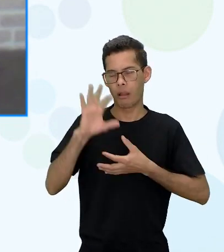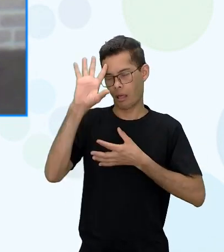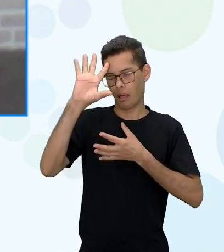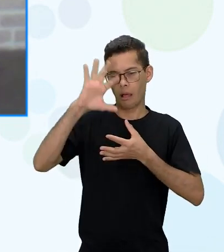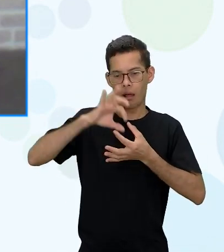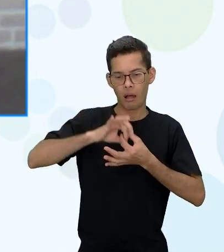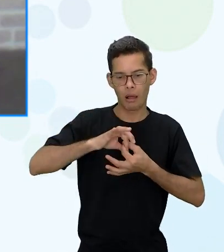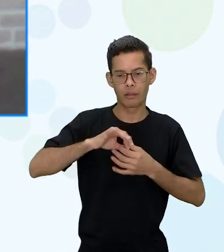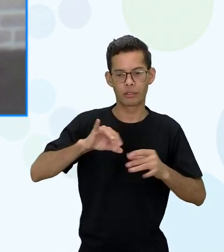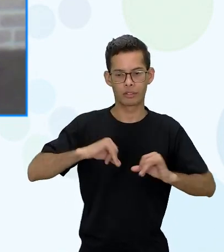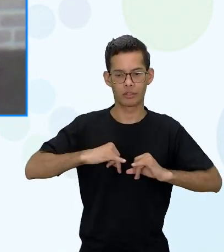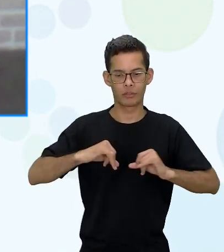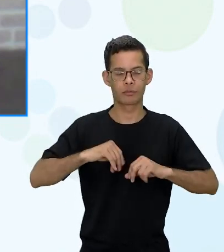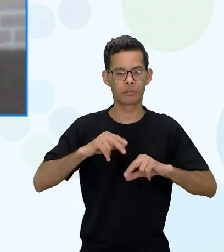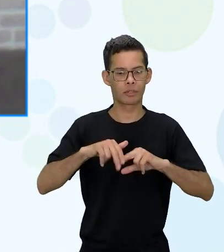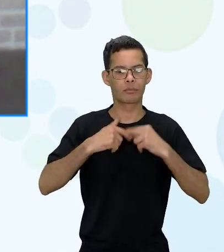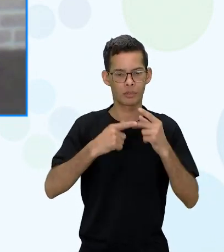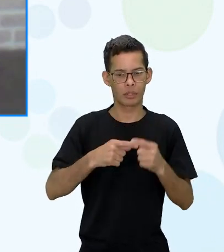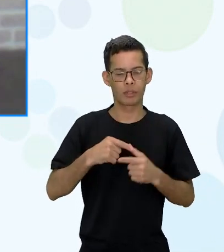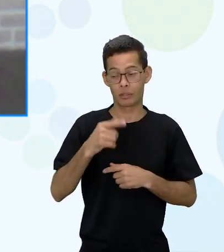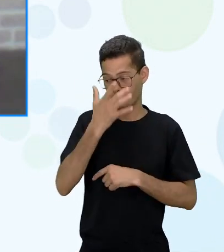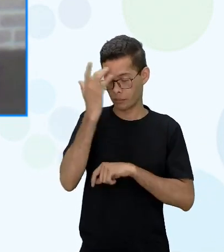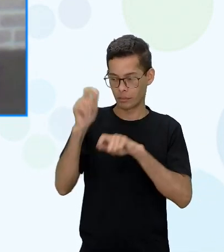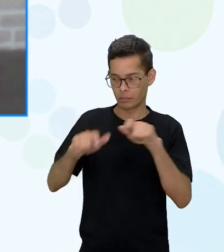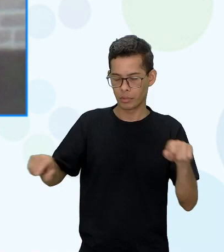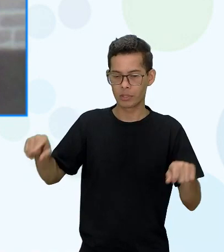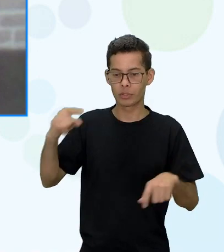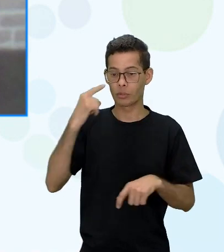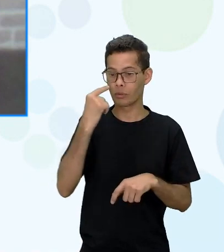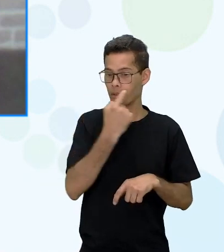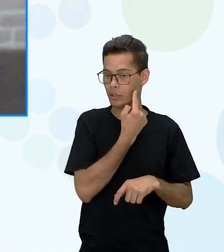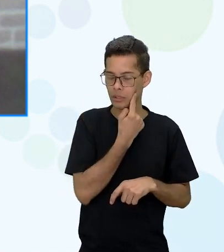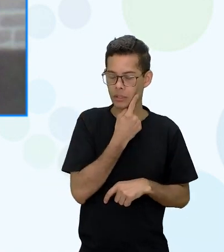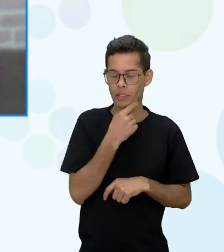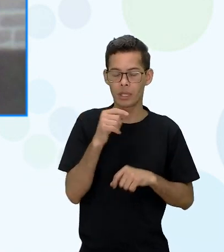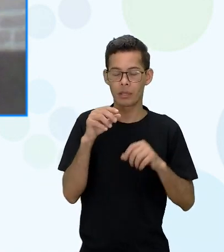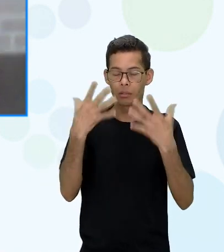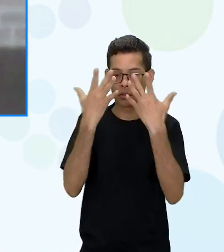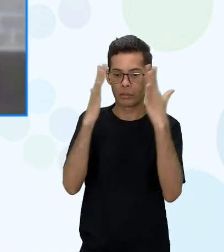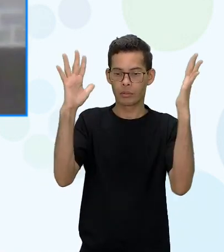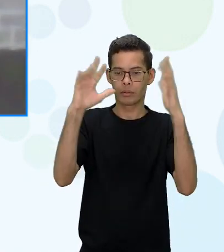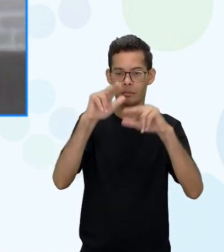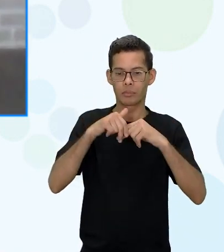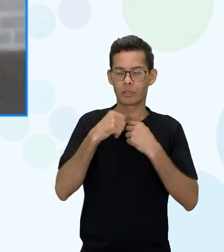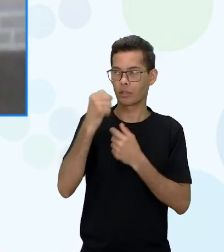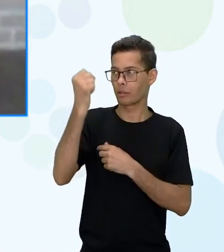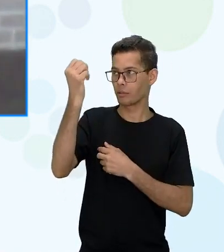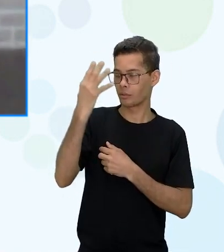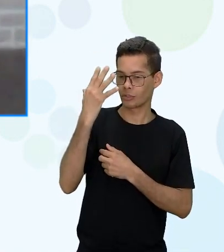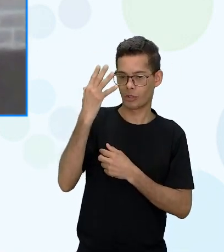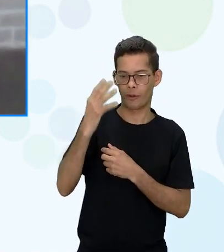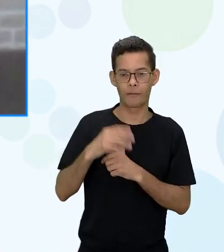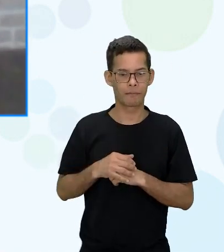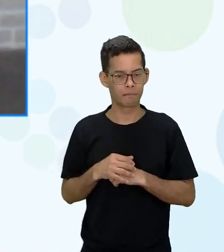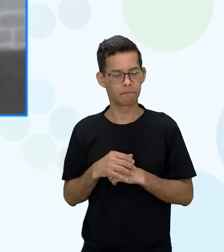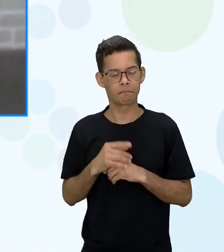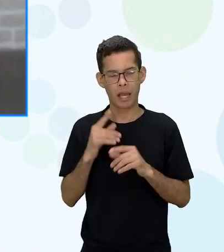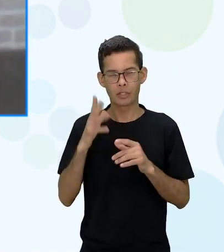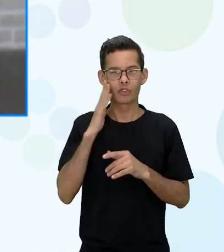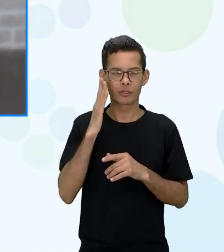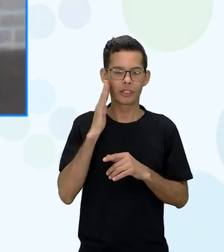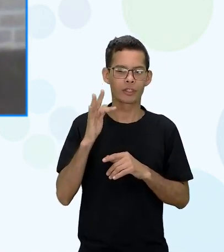há tanto sofrimento porque os olhos dos negros e negras são brilhantes de água e sol mas eu também sei que tudo isso terá fim